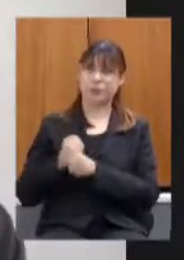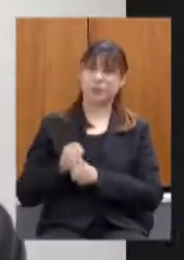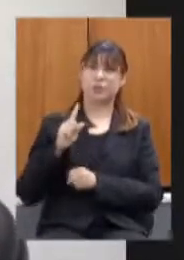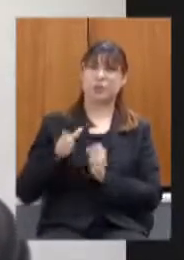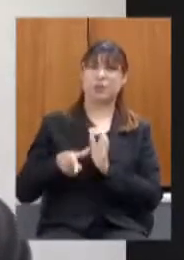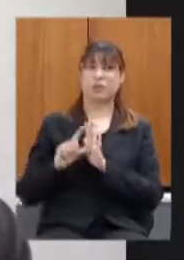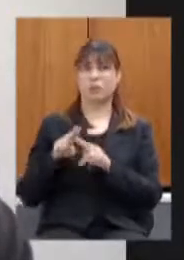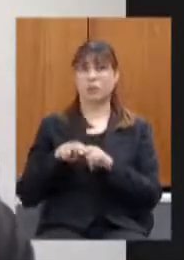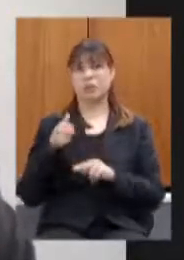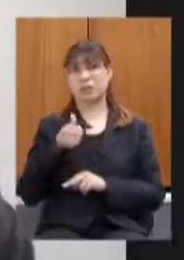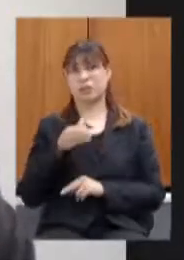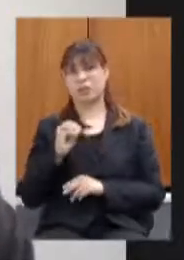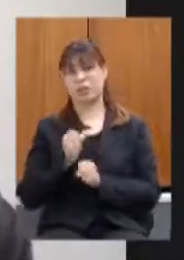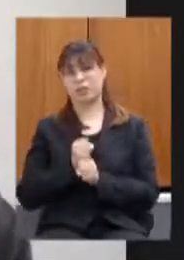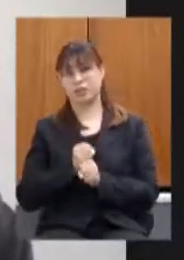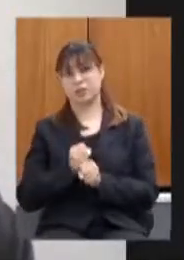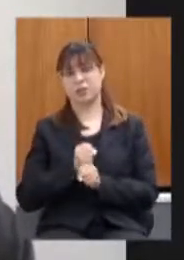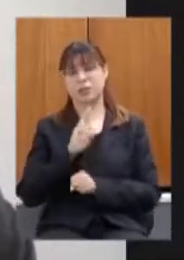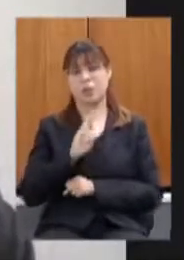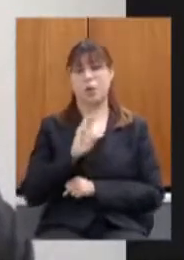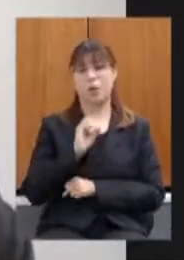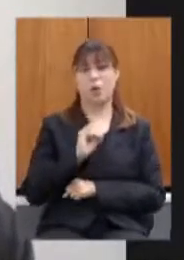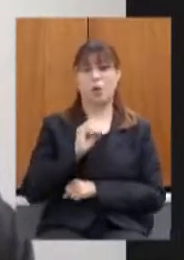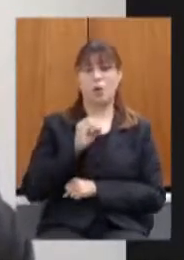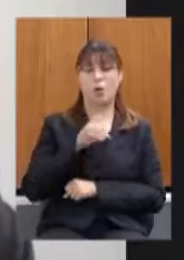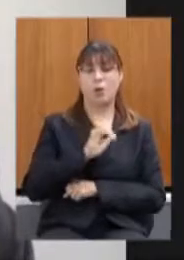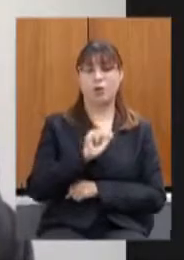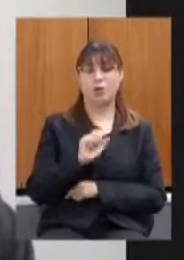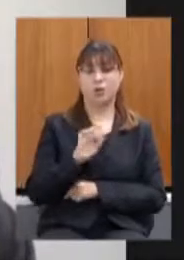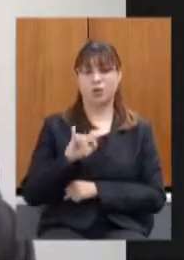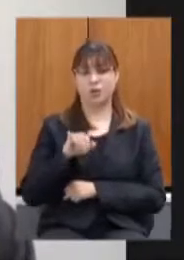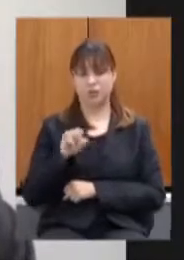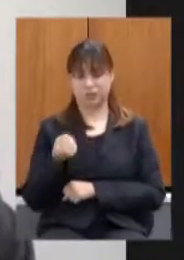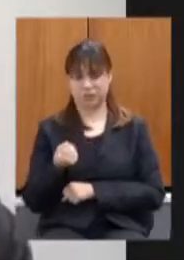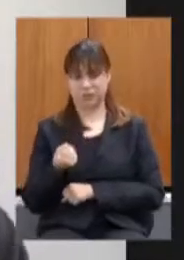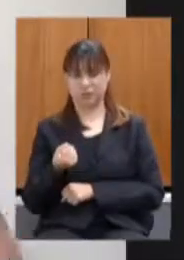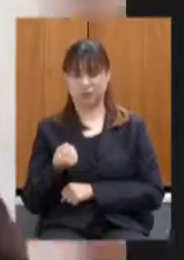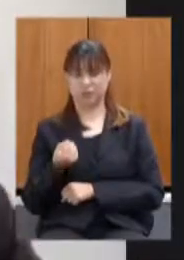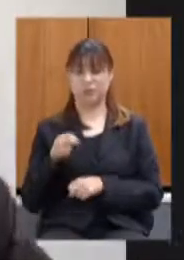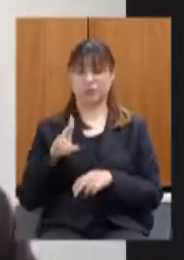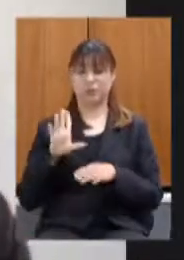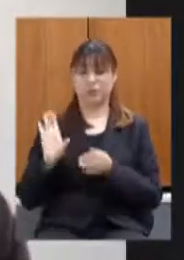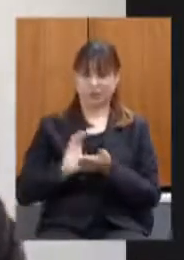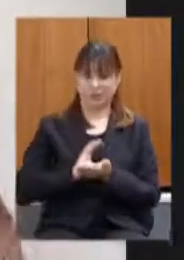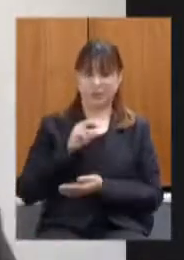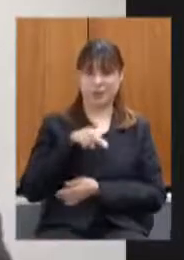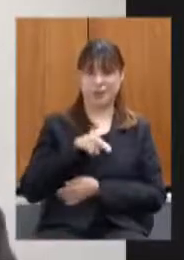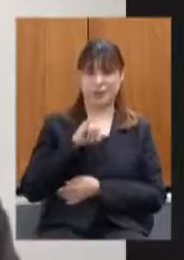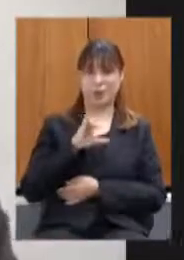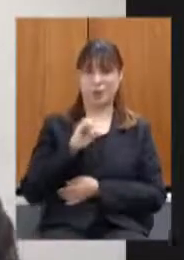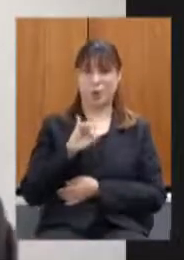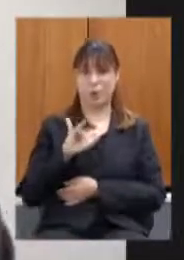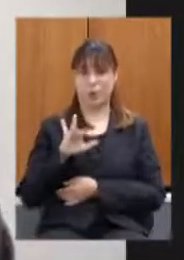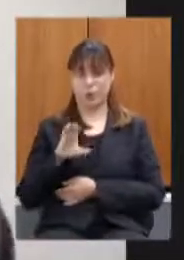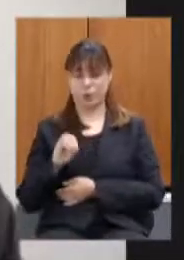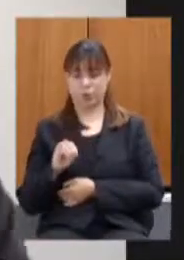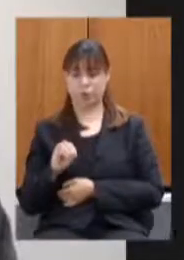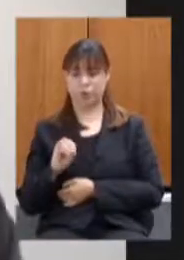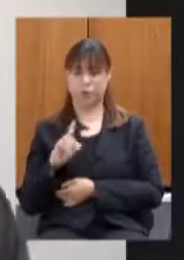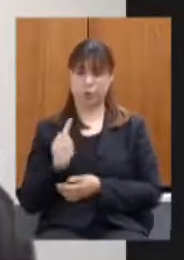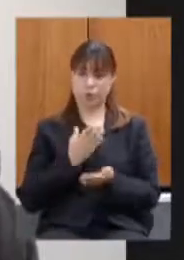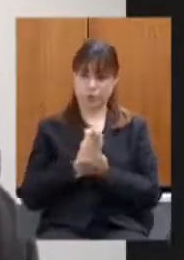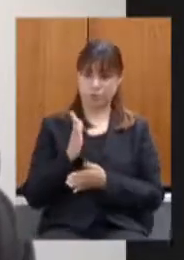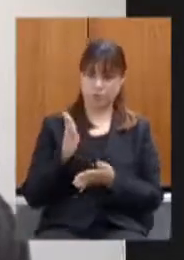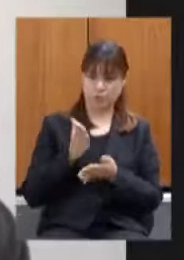dos royalties dos recebíveis do NIOB nós aprovamos tem outra proposta